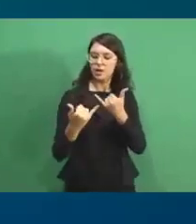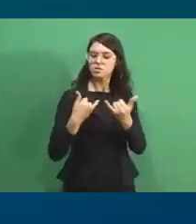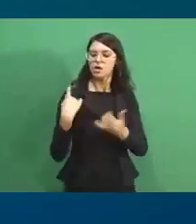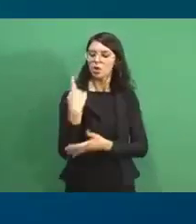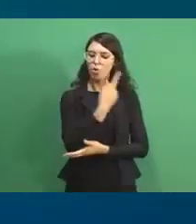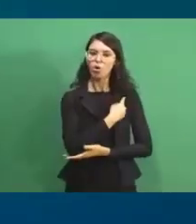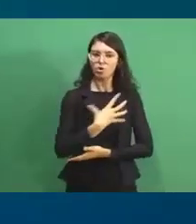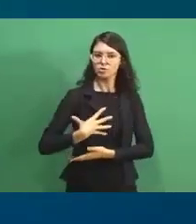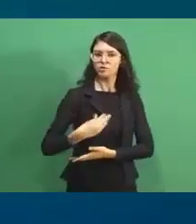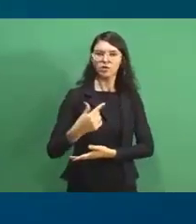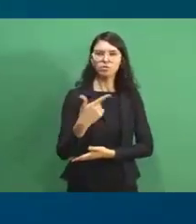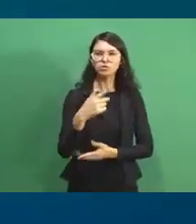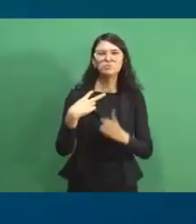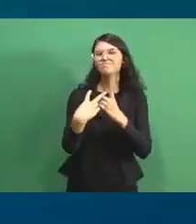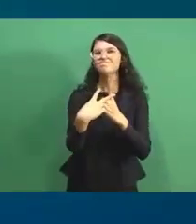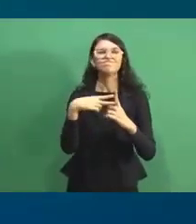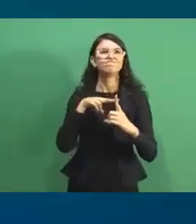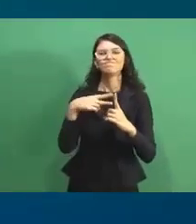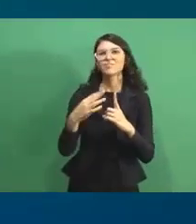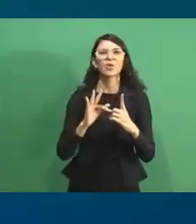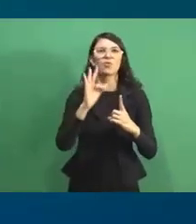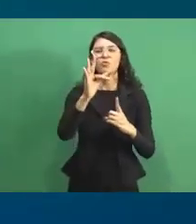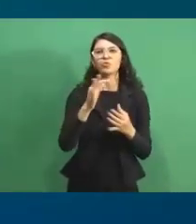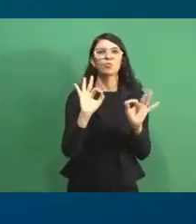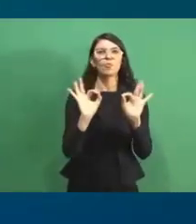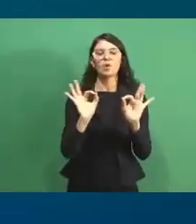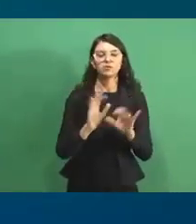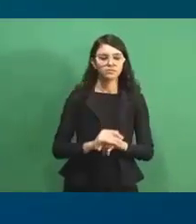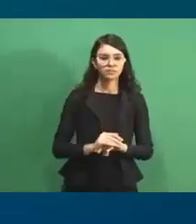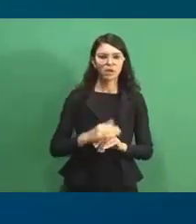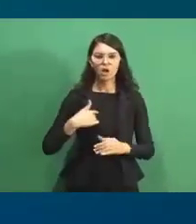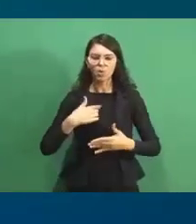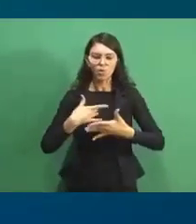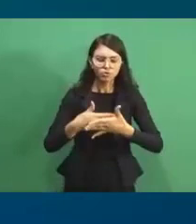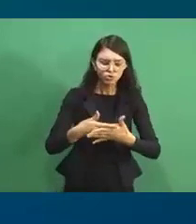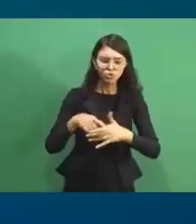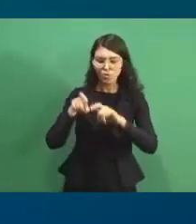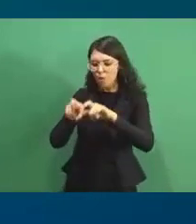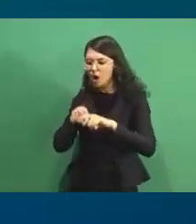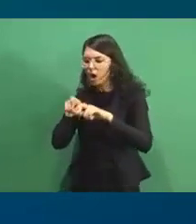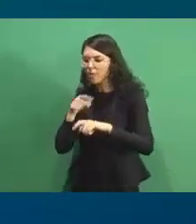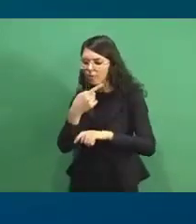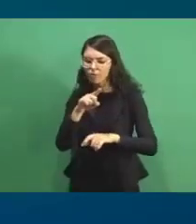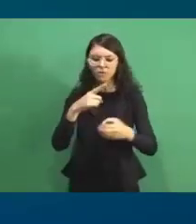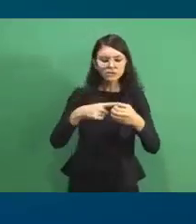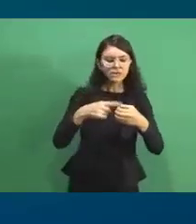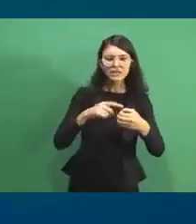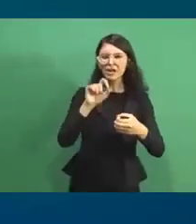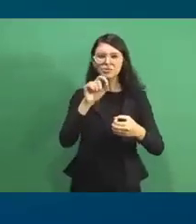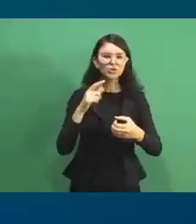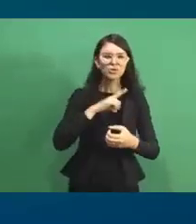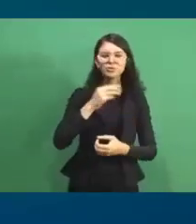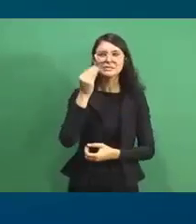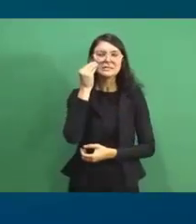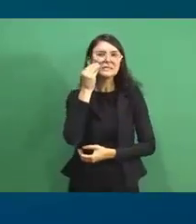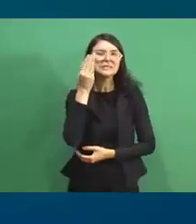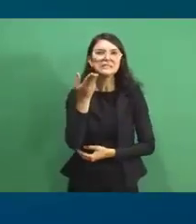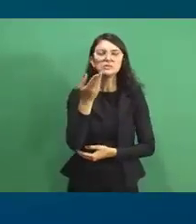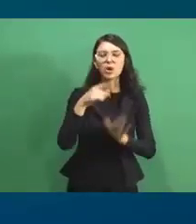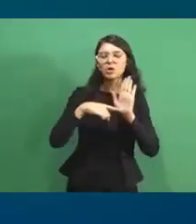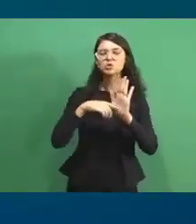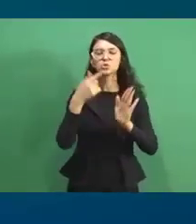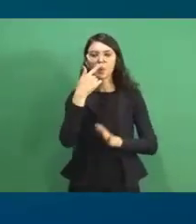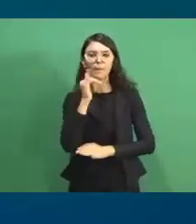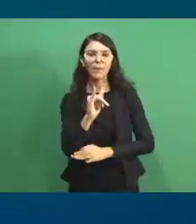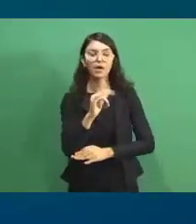que estavam sem perspectiva, né? De eu continuar a vida no campo, eu vou para a cidade, eu tento alguma coisa, eu tento ajudar meus pais. E a